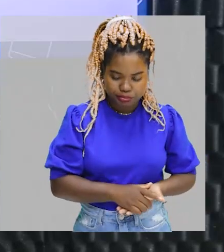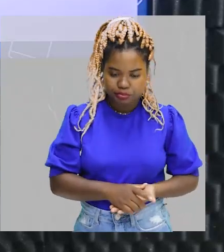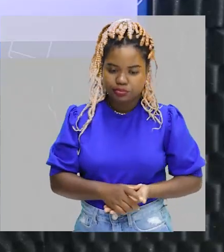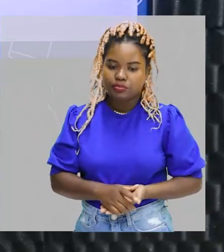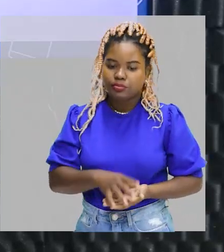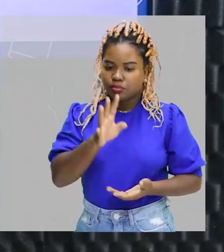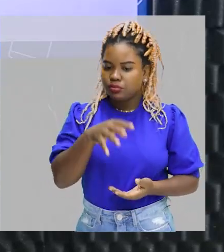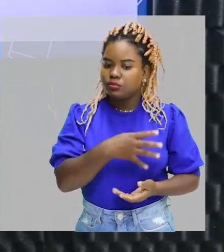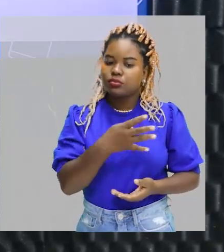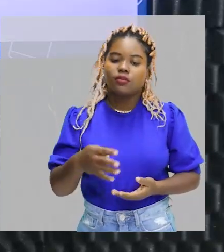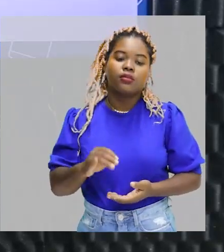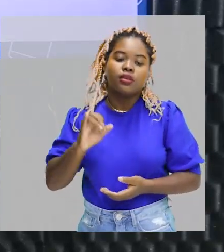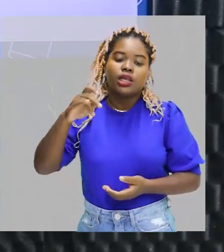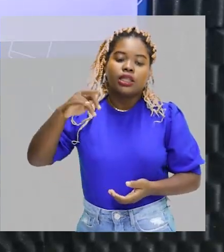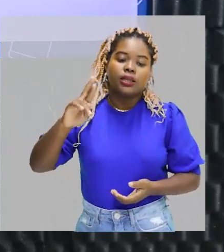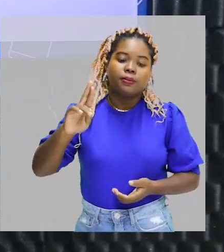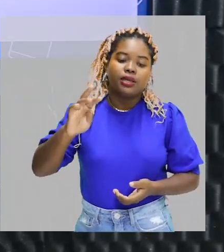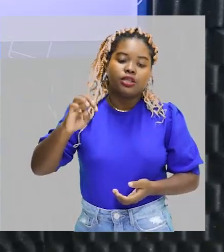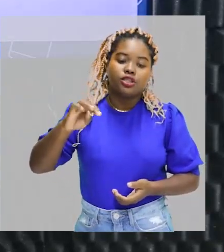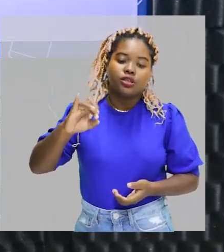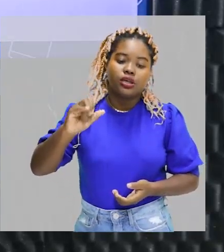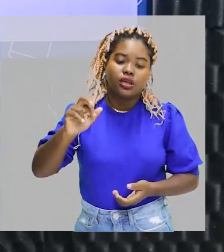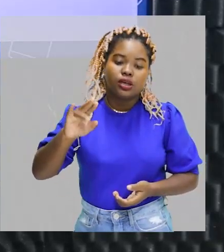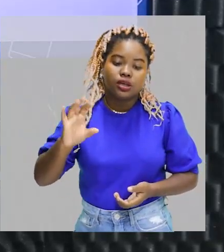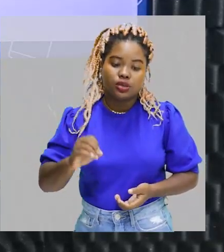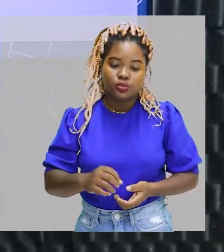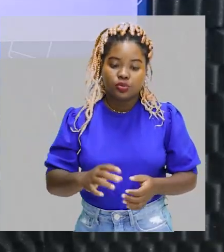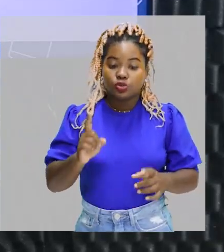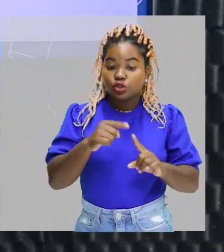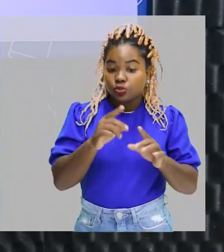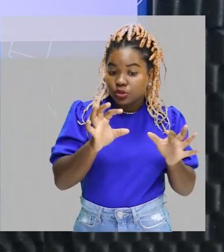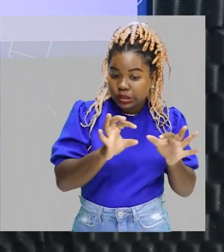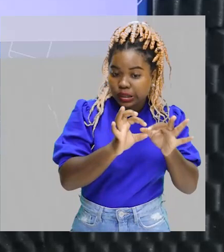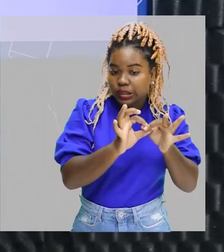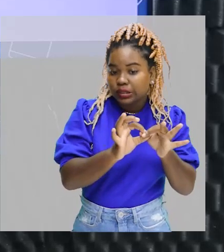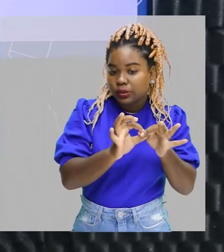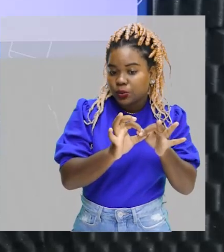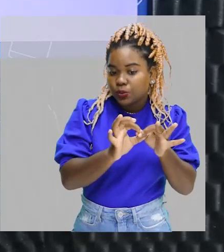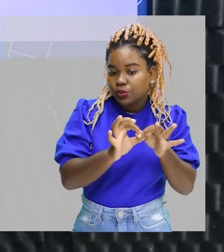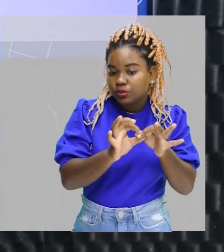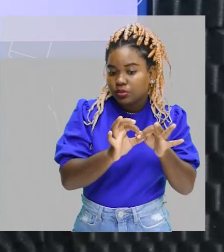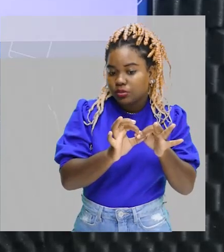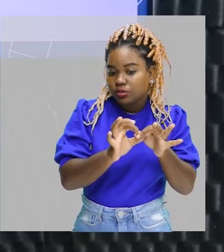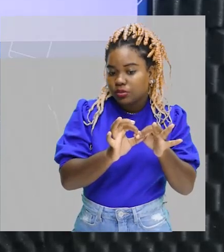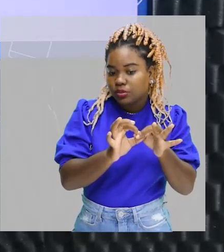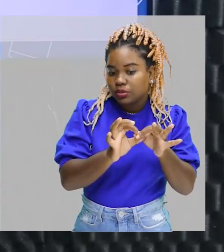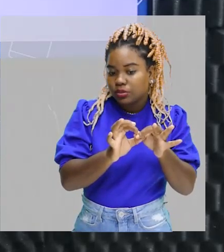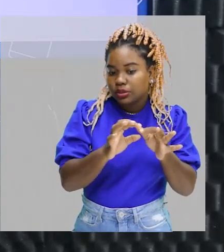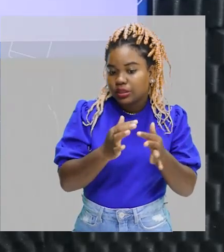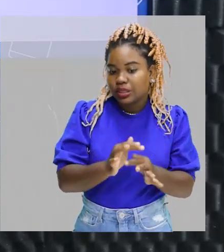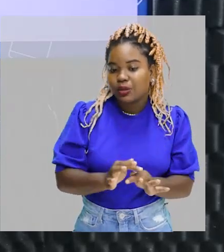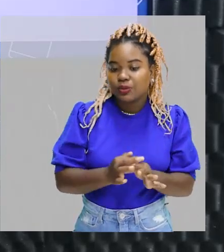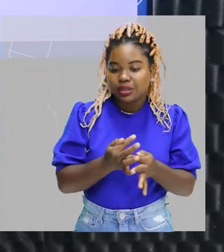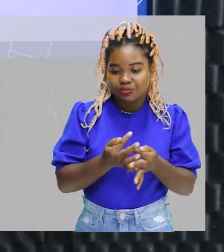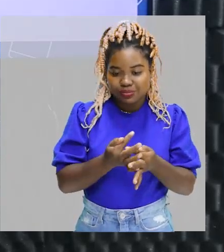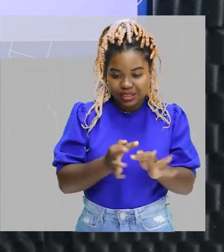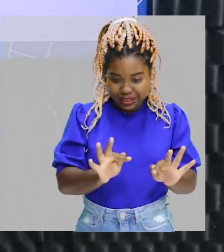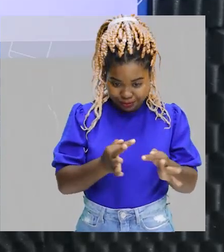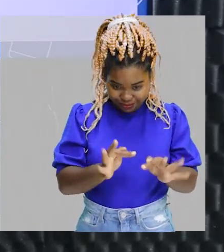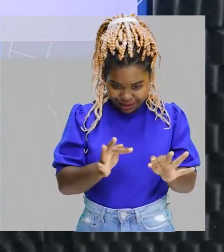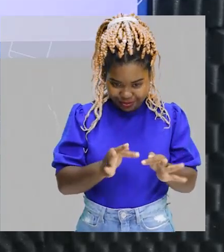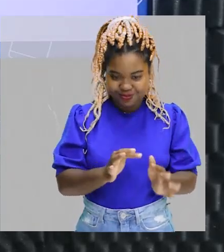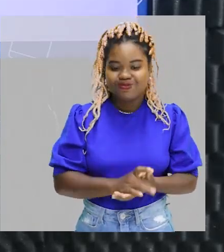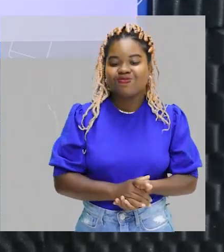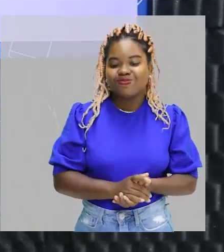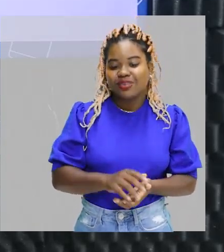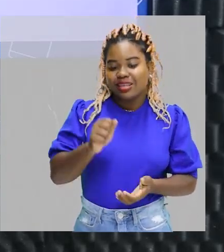indicar o tipo de ligação. E como eu estou com um alcano, então, aqui o intermediário vai ser ân, certo? E a